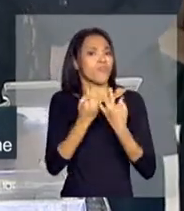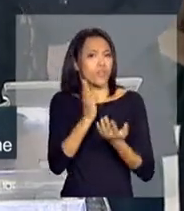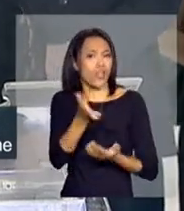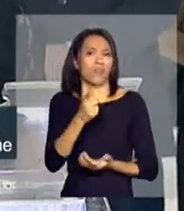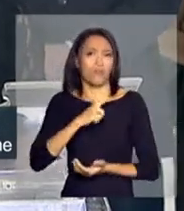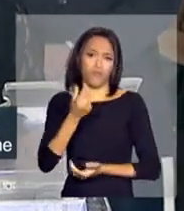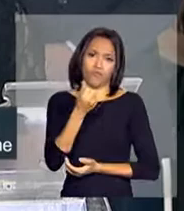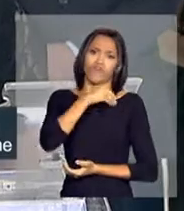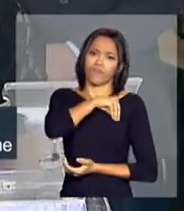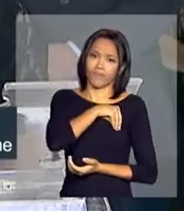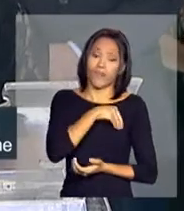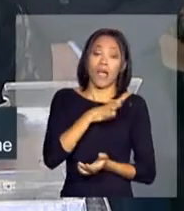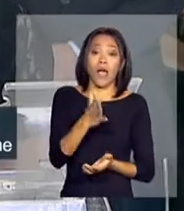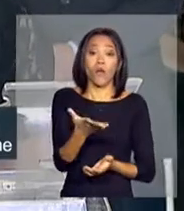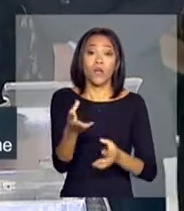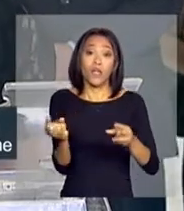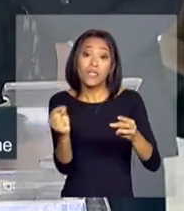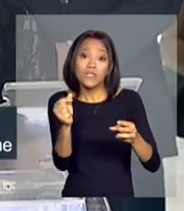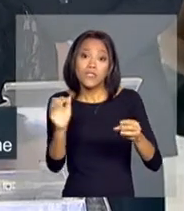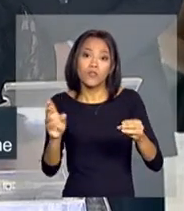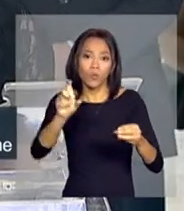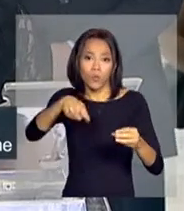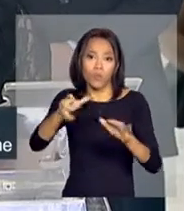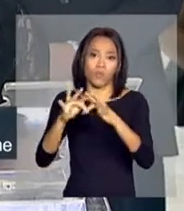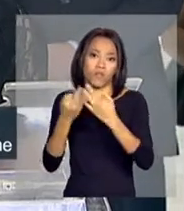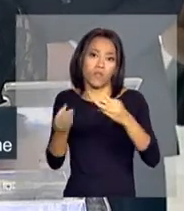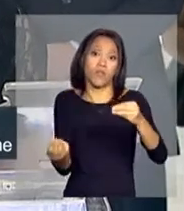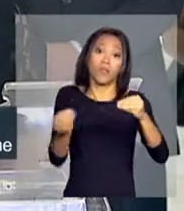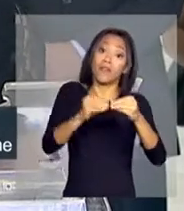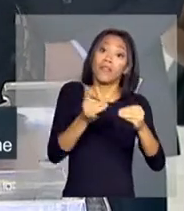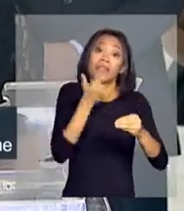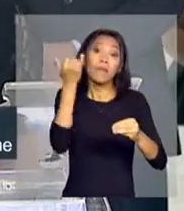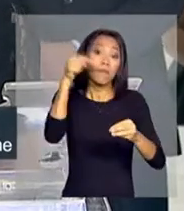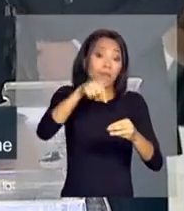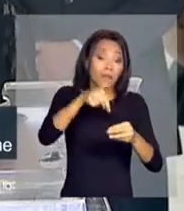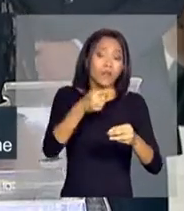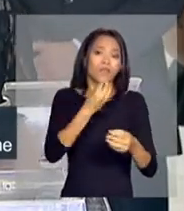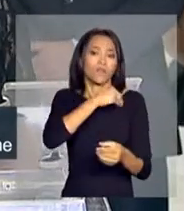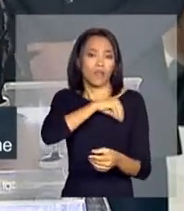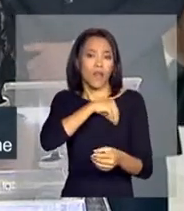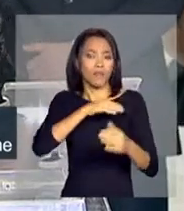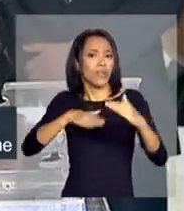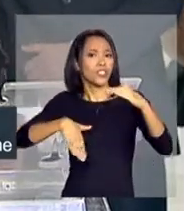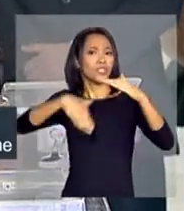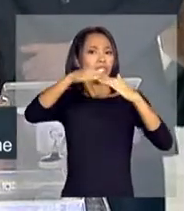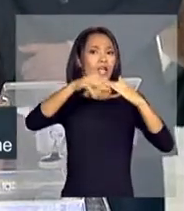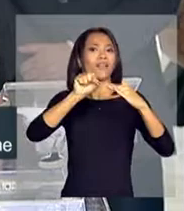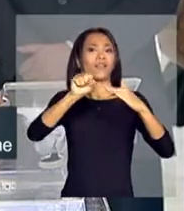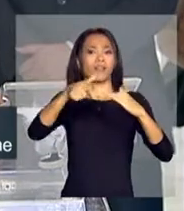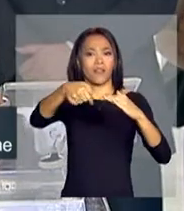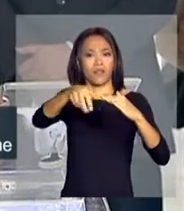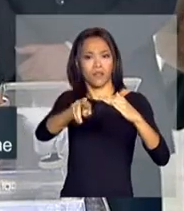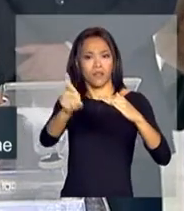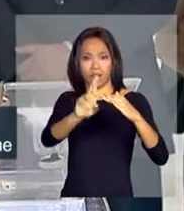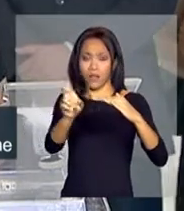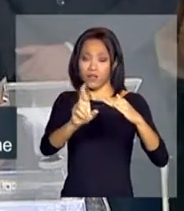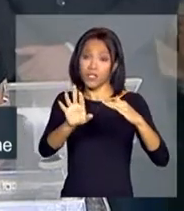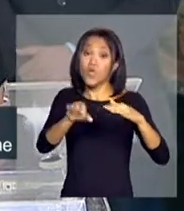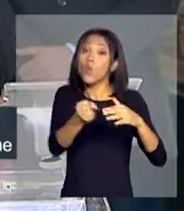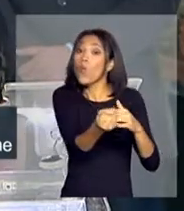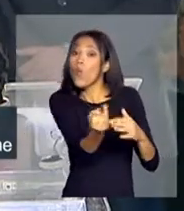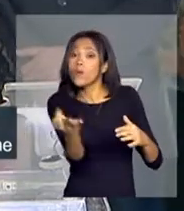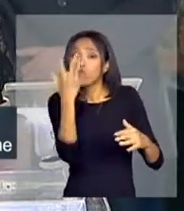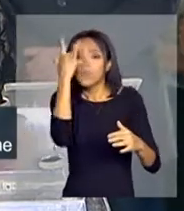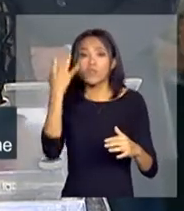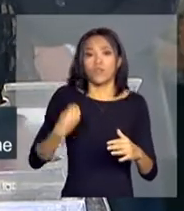Então, a conta depende da renda da família, de quanto falta para chegar em R 70 e de quantos membros essa família